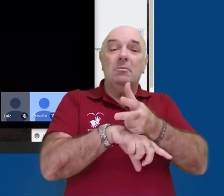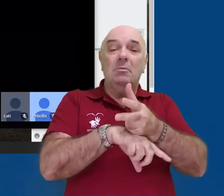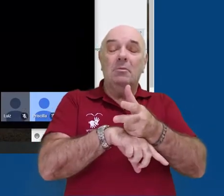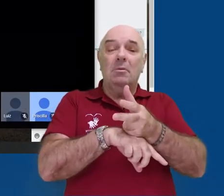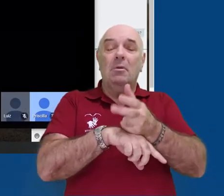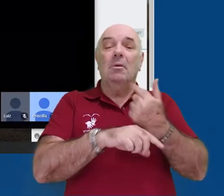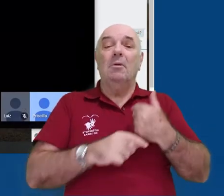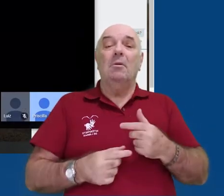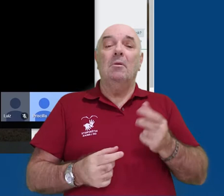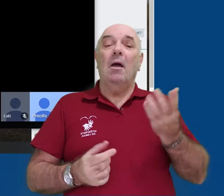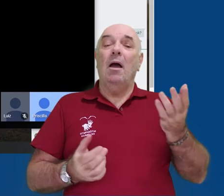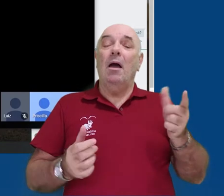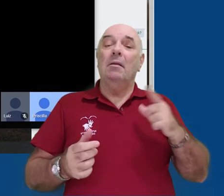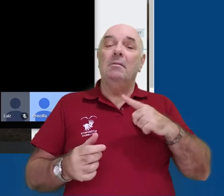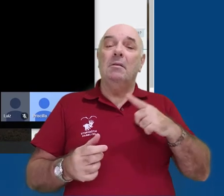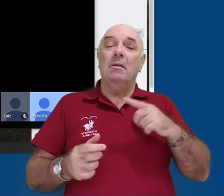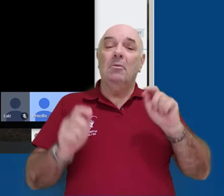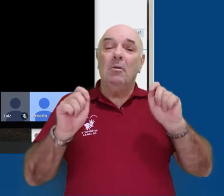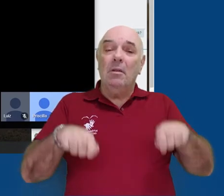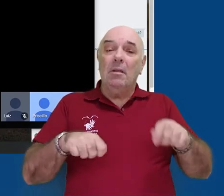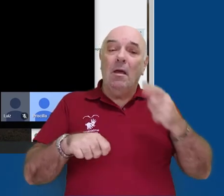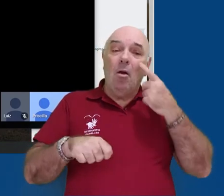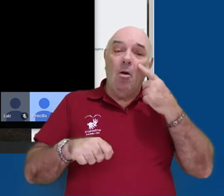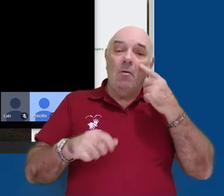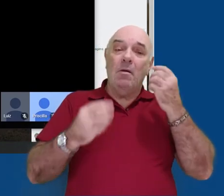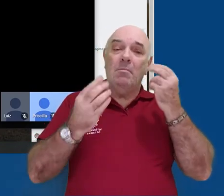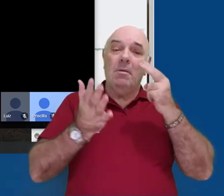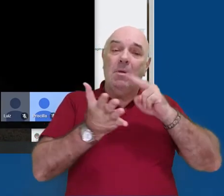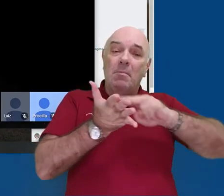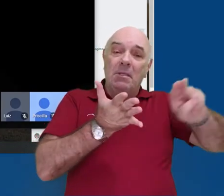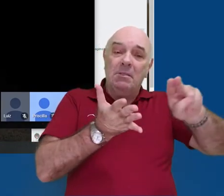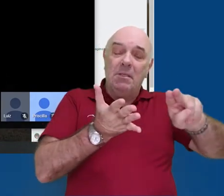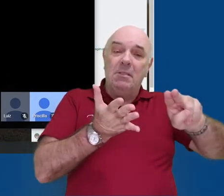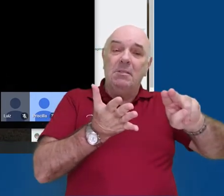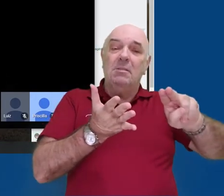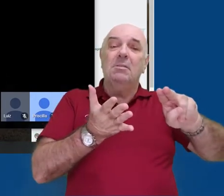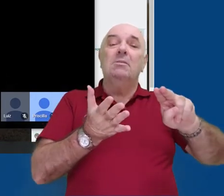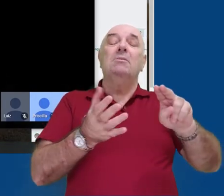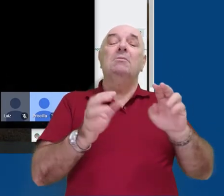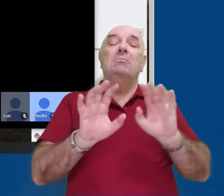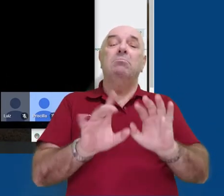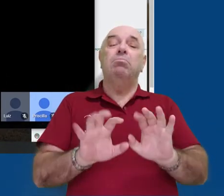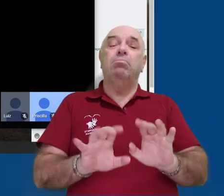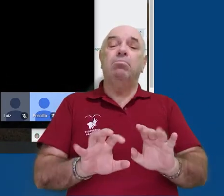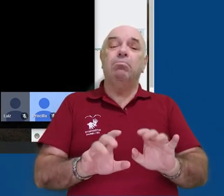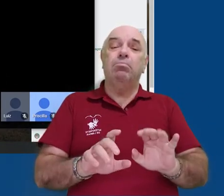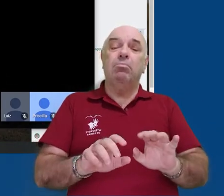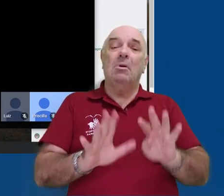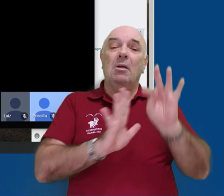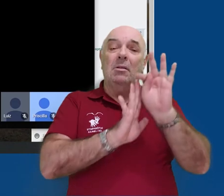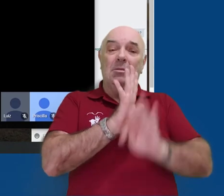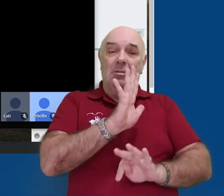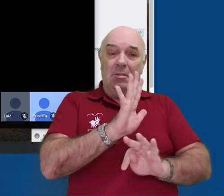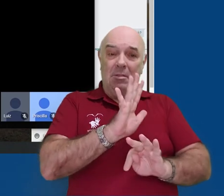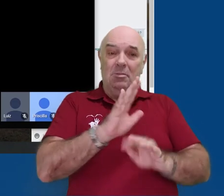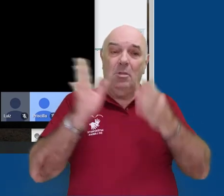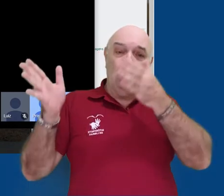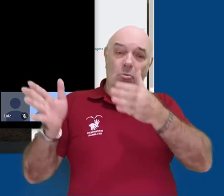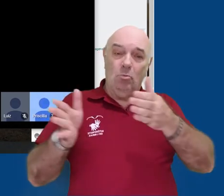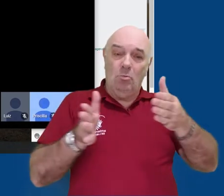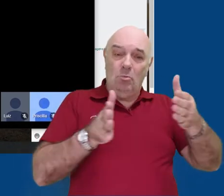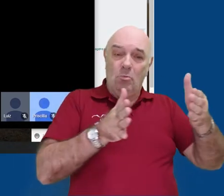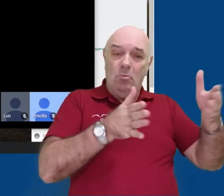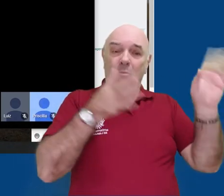Durante a videochamada, no canto inferior esquerdo, é possível enviar mensagens de texto, que ficarão disponíveis